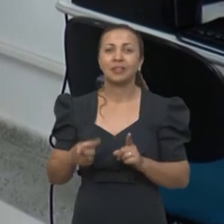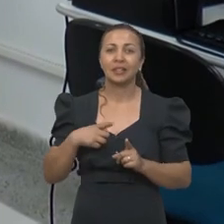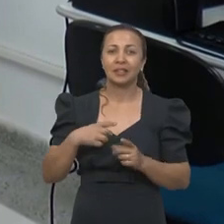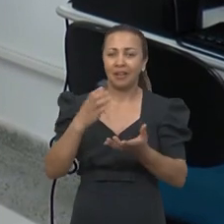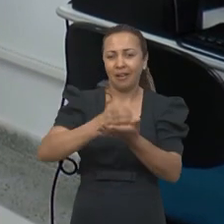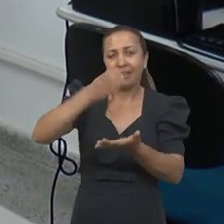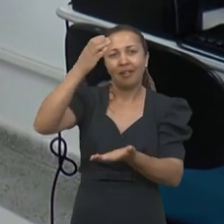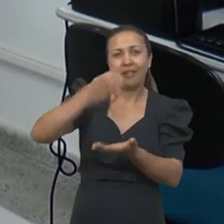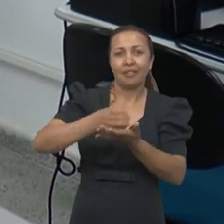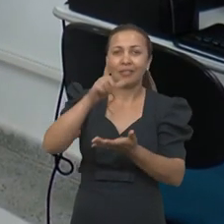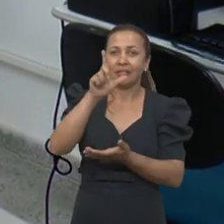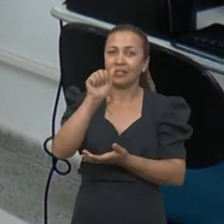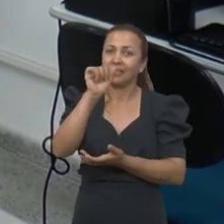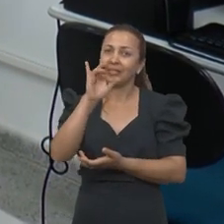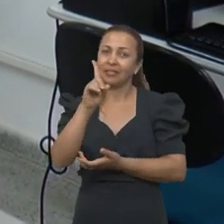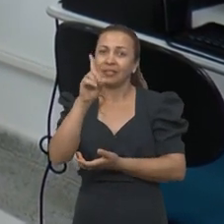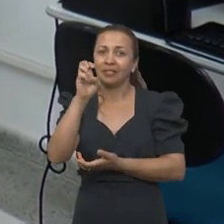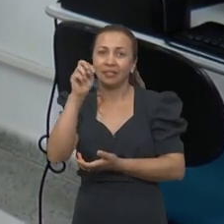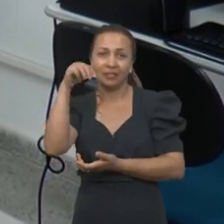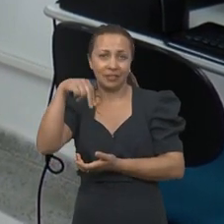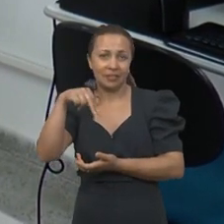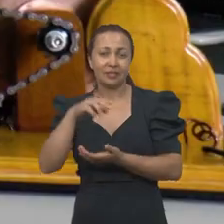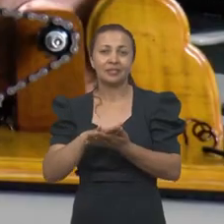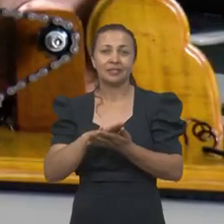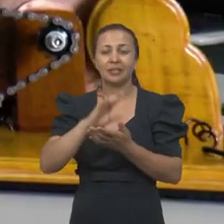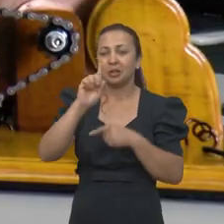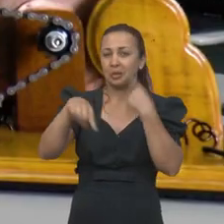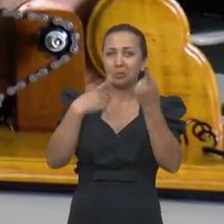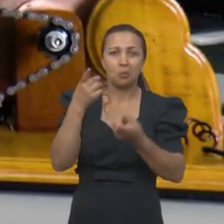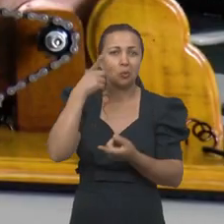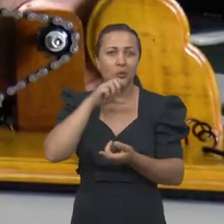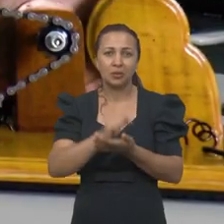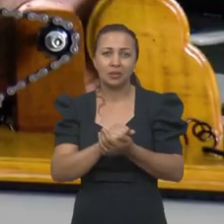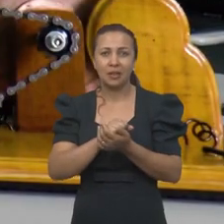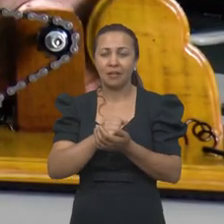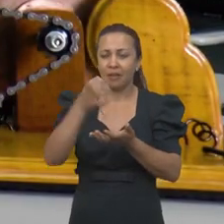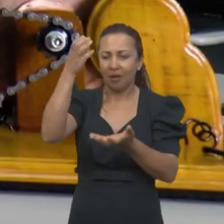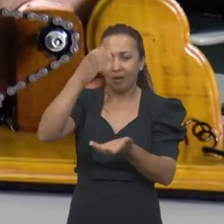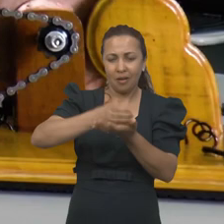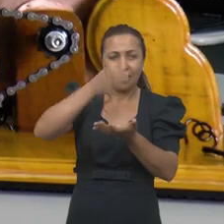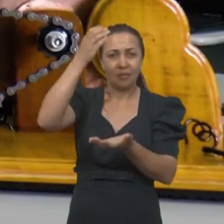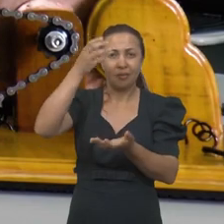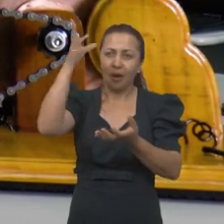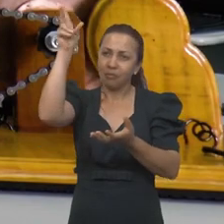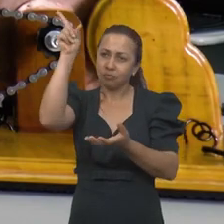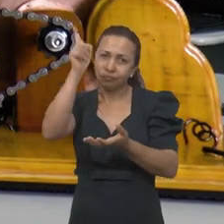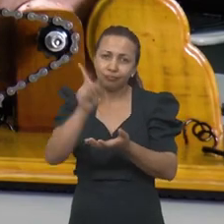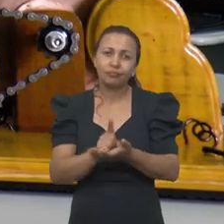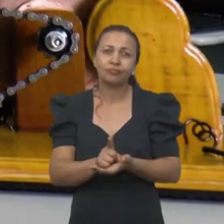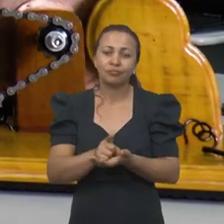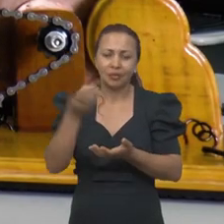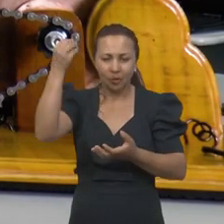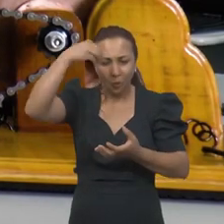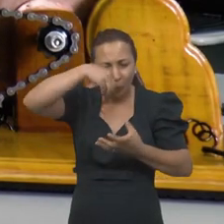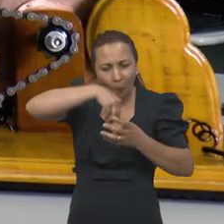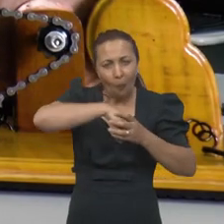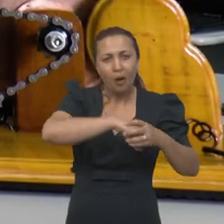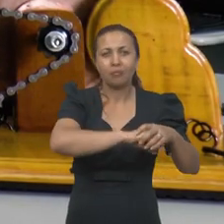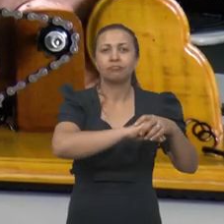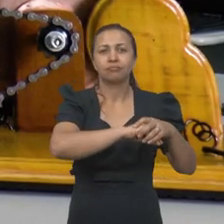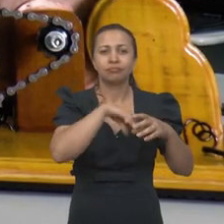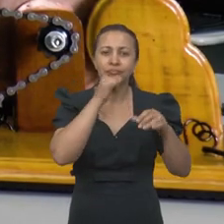e tem a garrafa de Leiden. Depois você consegue carregar essa garrafa de Leiden com o eletroforo.